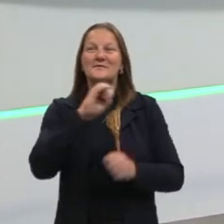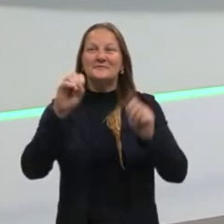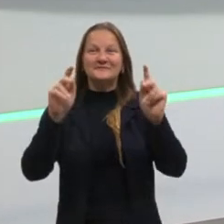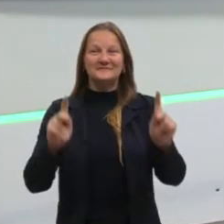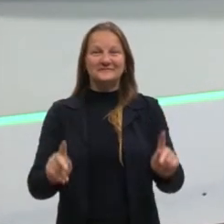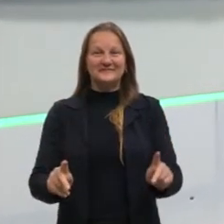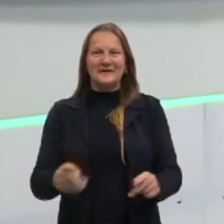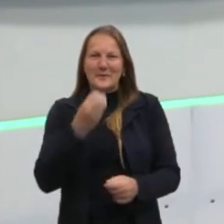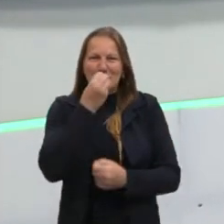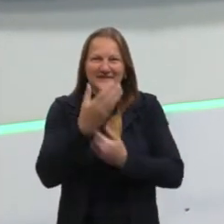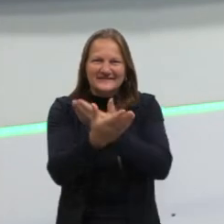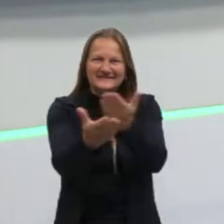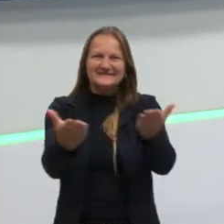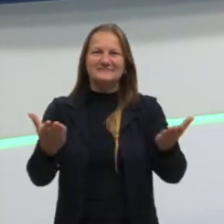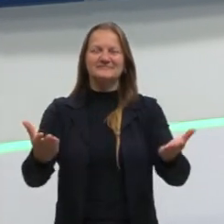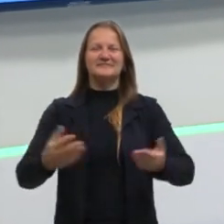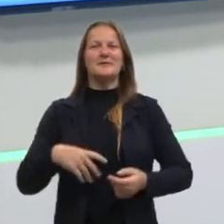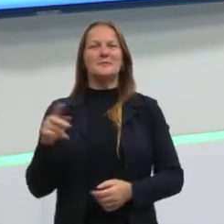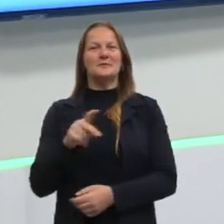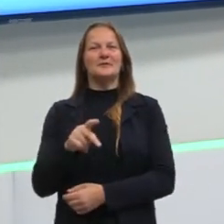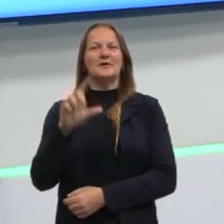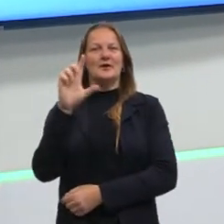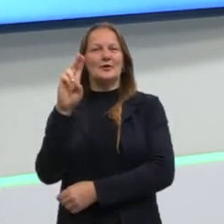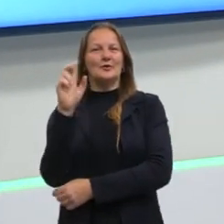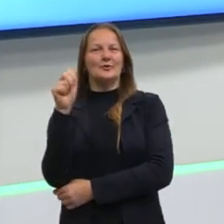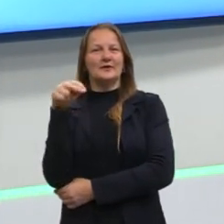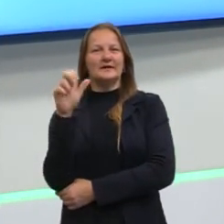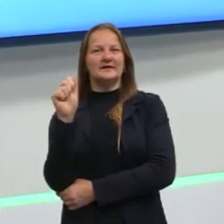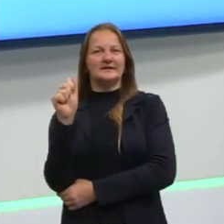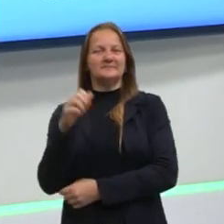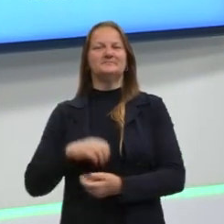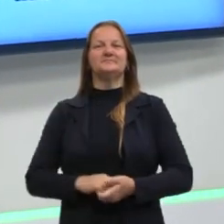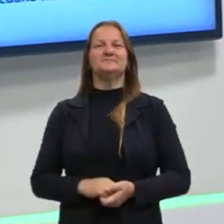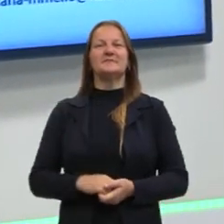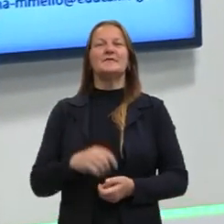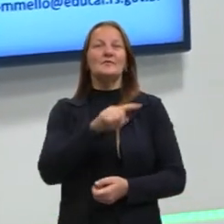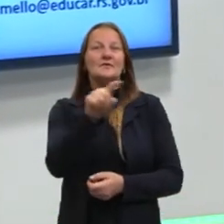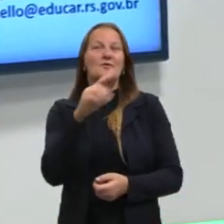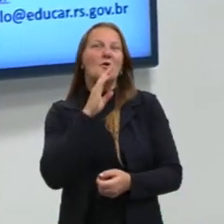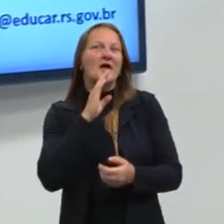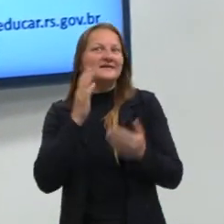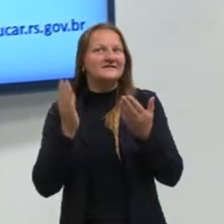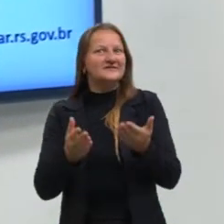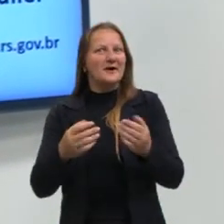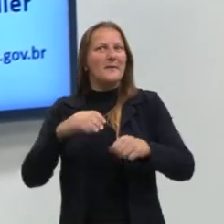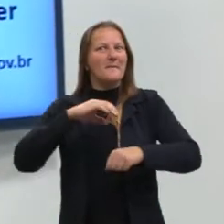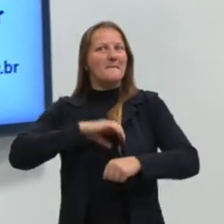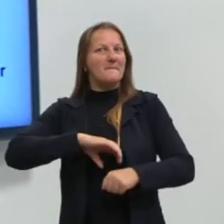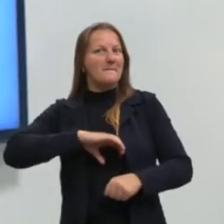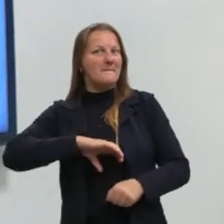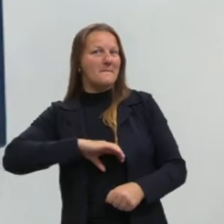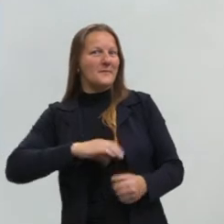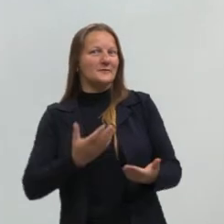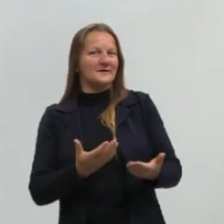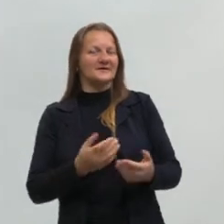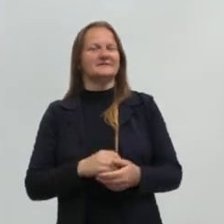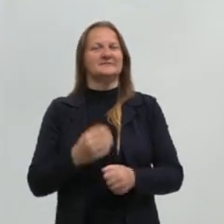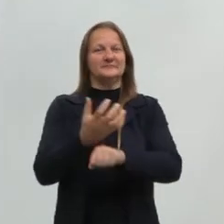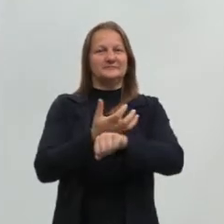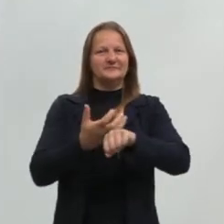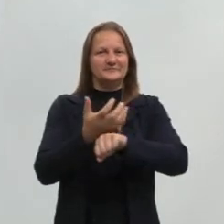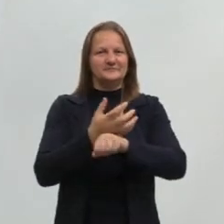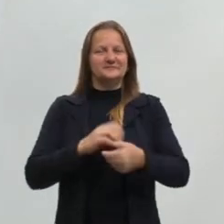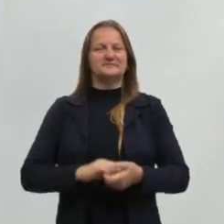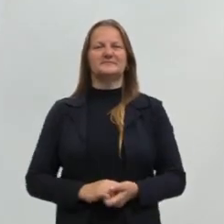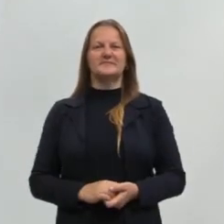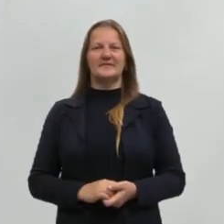pessoal, tudo bem com vocês? Eu sou a professora Luana Miller. Vocês já me conhecem, eu trabalho com vocês no componente curricular de língua